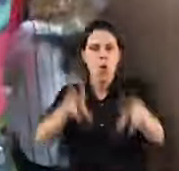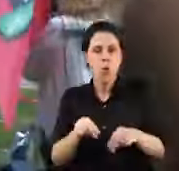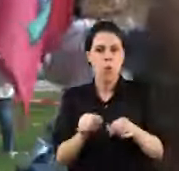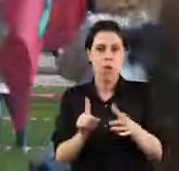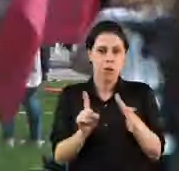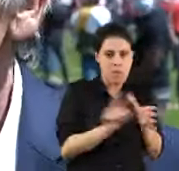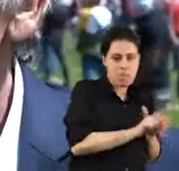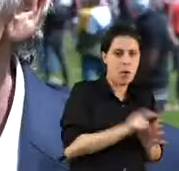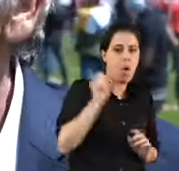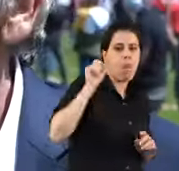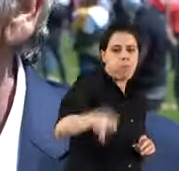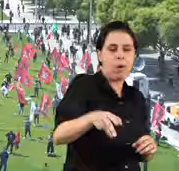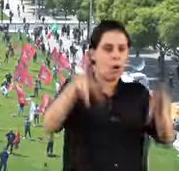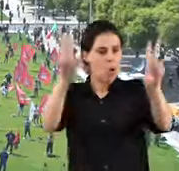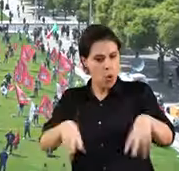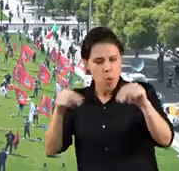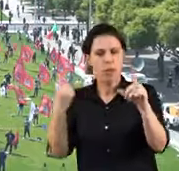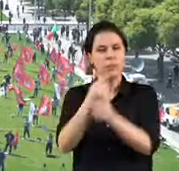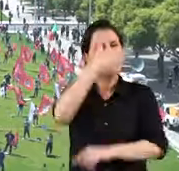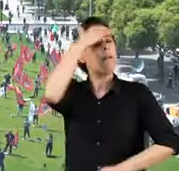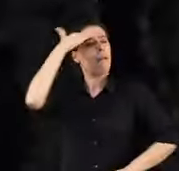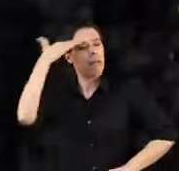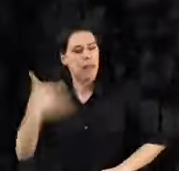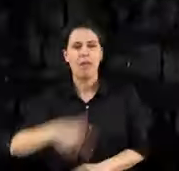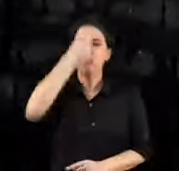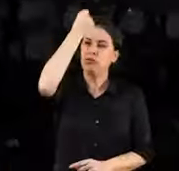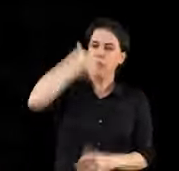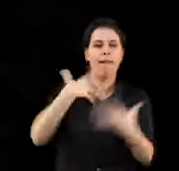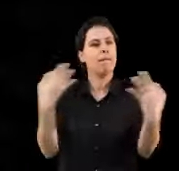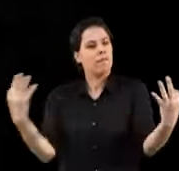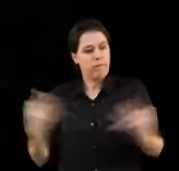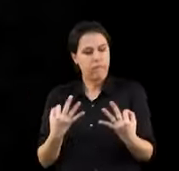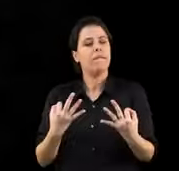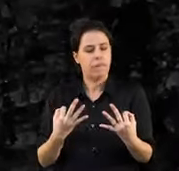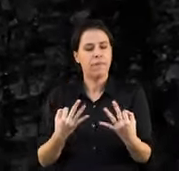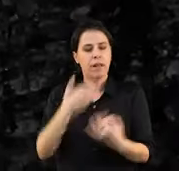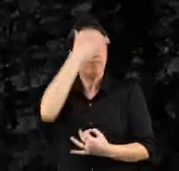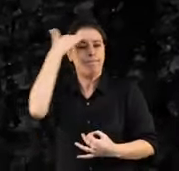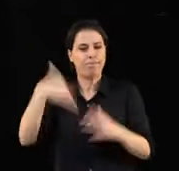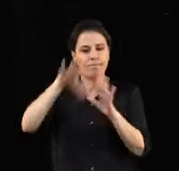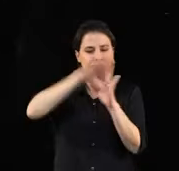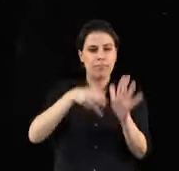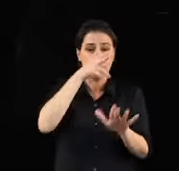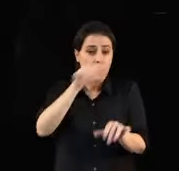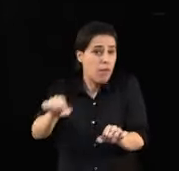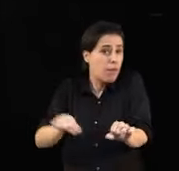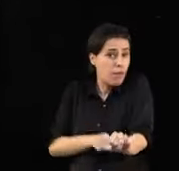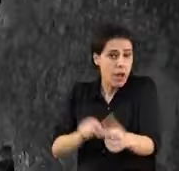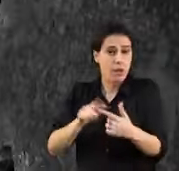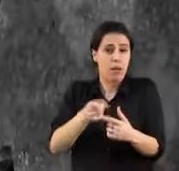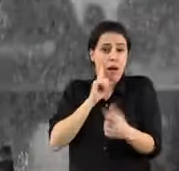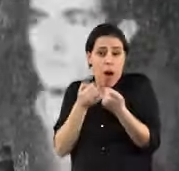se confinou ou faltou à chamada, mesmo nos momentos mais difíceis da história. Foi assim nas difíceis condições do fascismo,